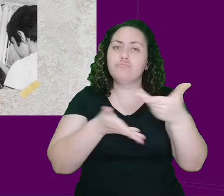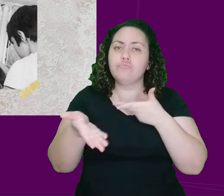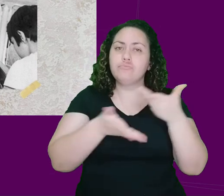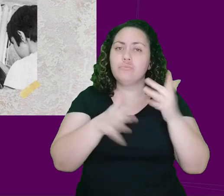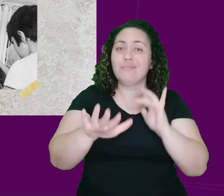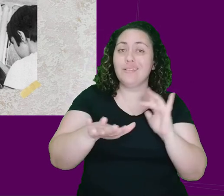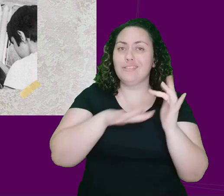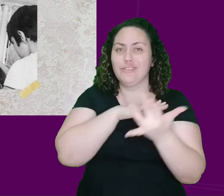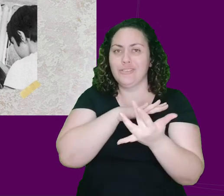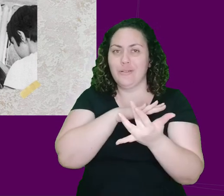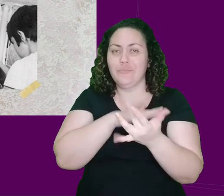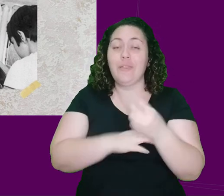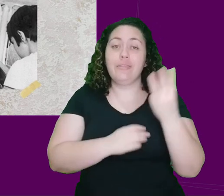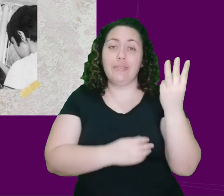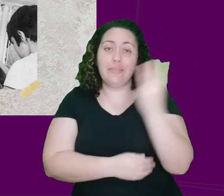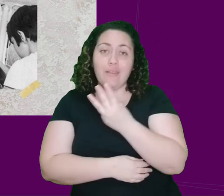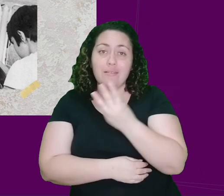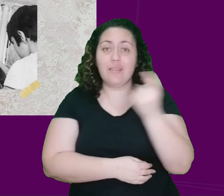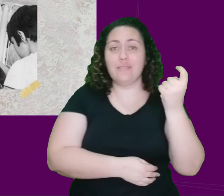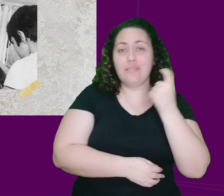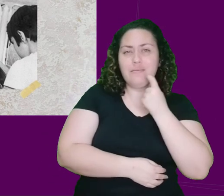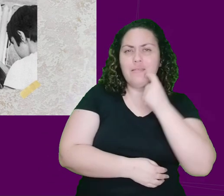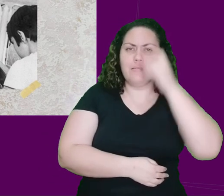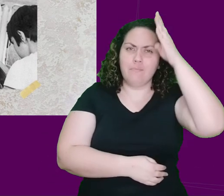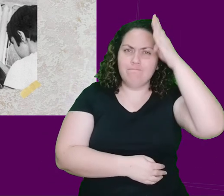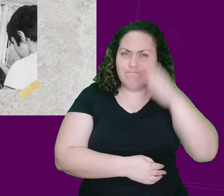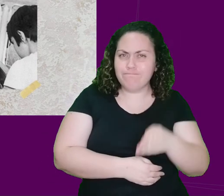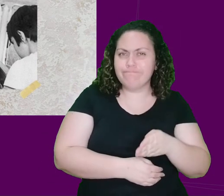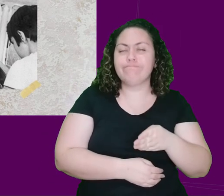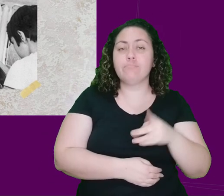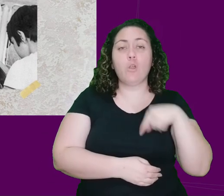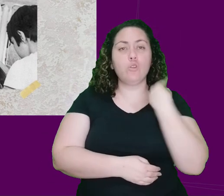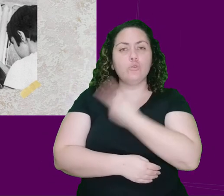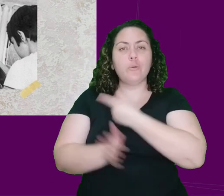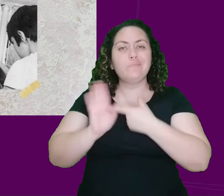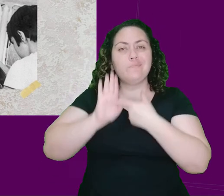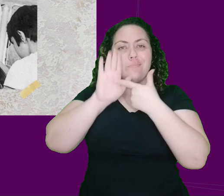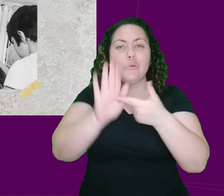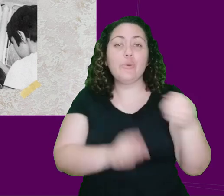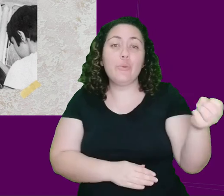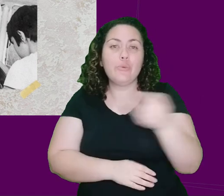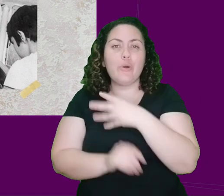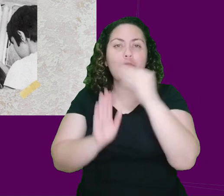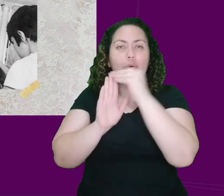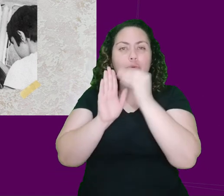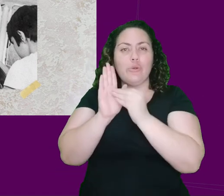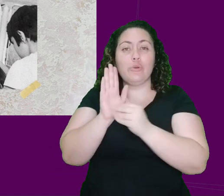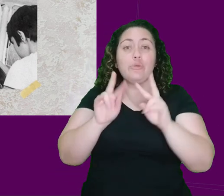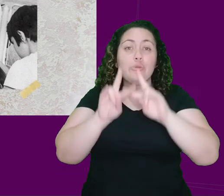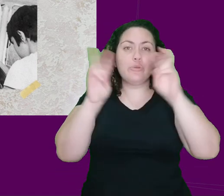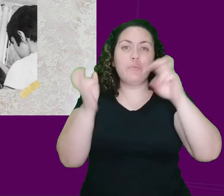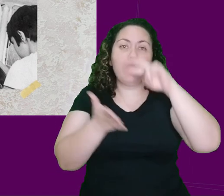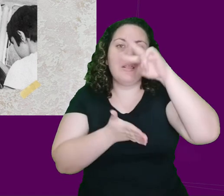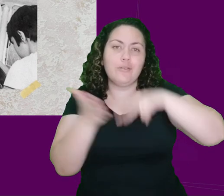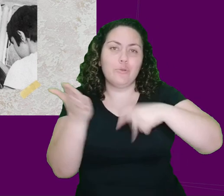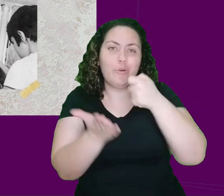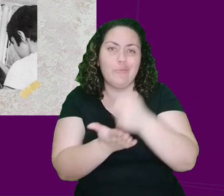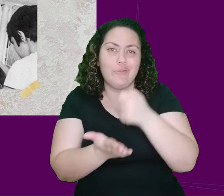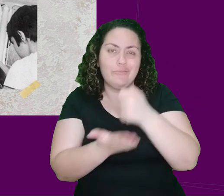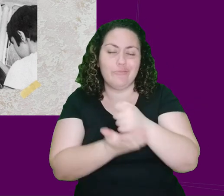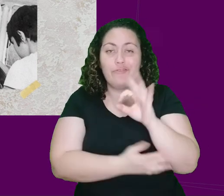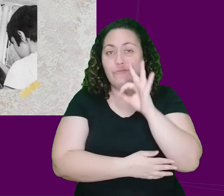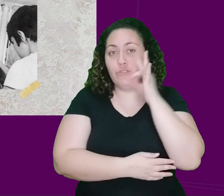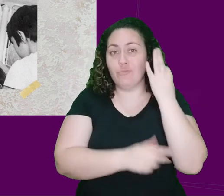a gente nas nossas redes sociais. Todas as terças e sextas, trazemos novos conteúdos sobre as leituras